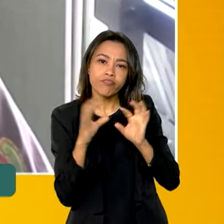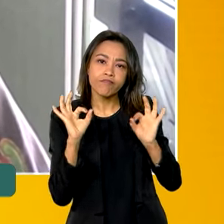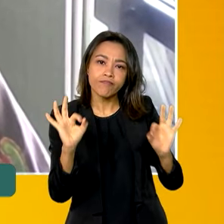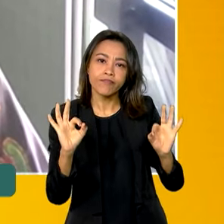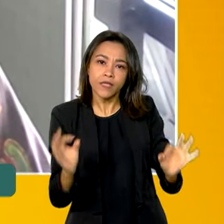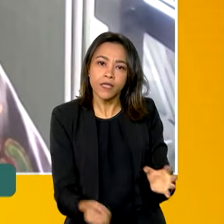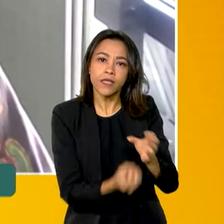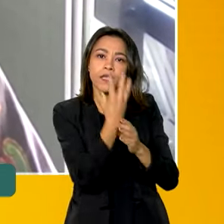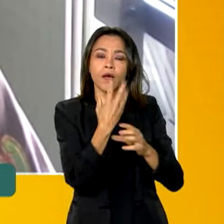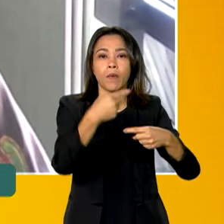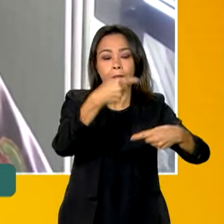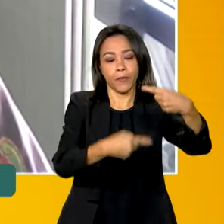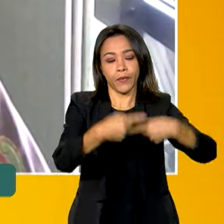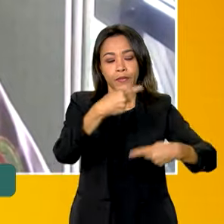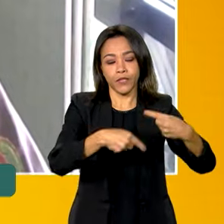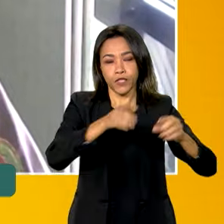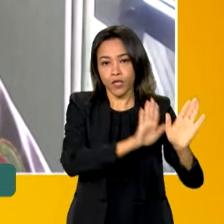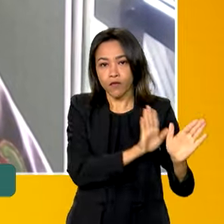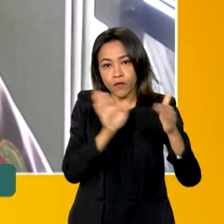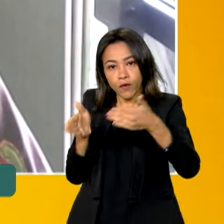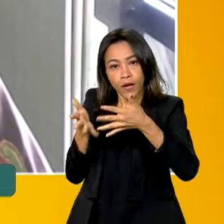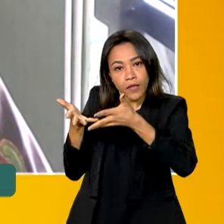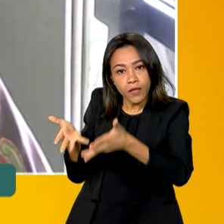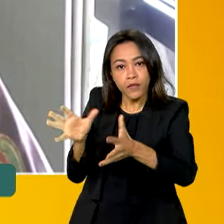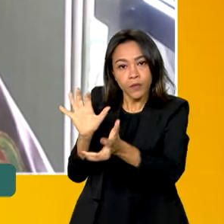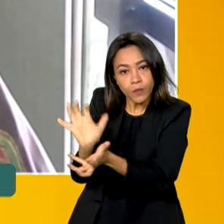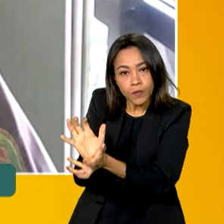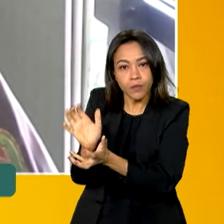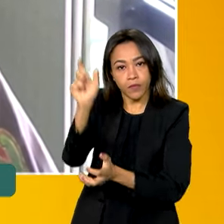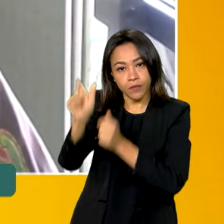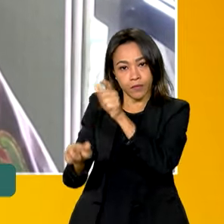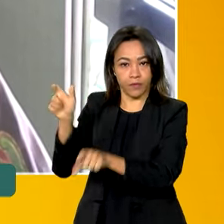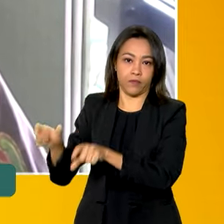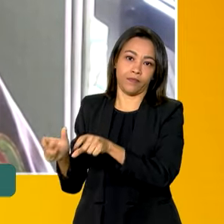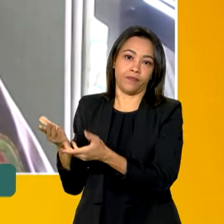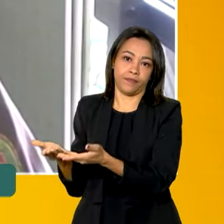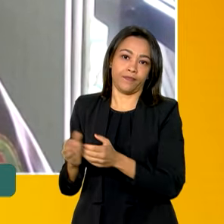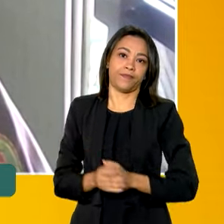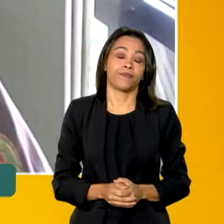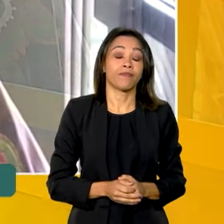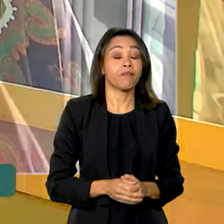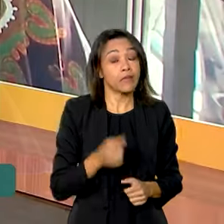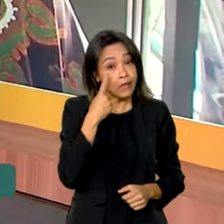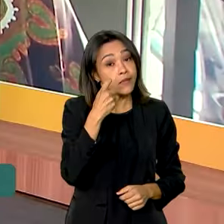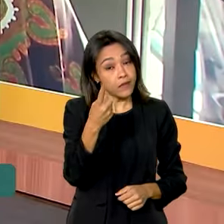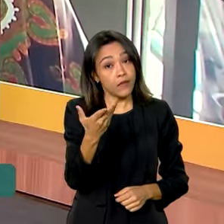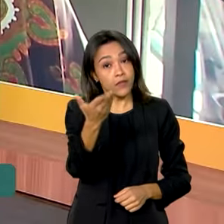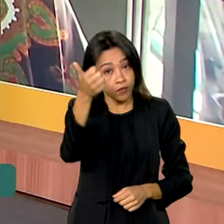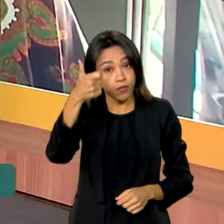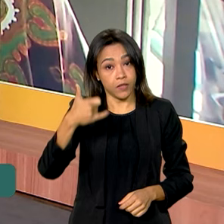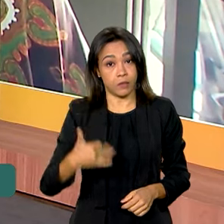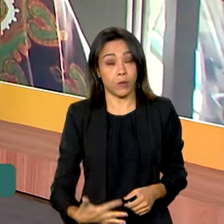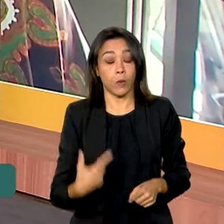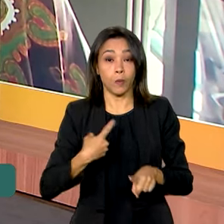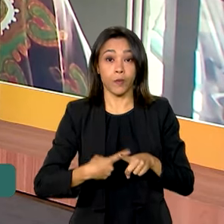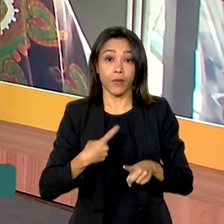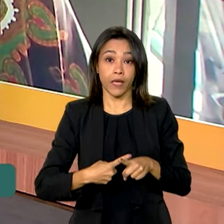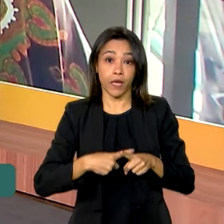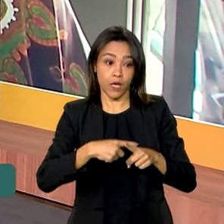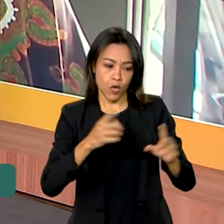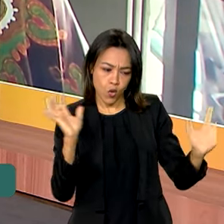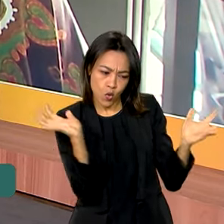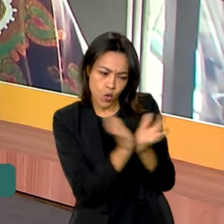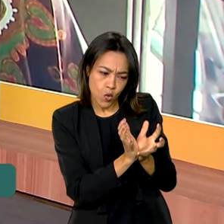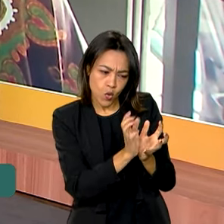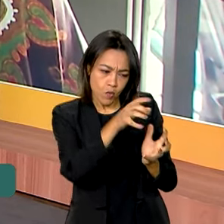direcionadas a esse público. É interessante isso que a senhora falou, inclusive porque a população idosa